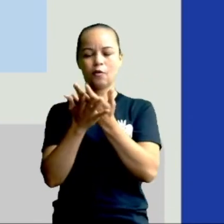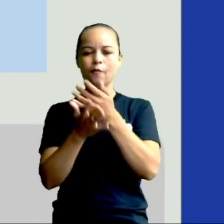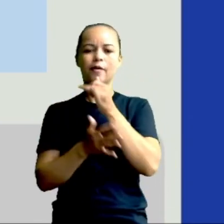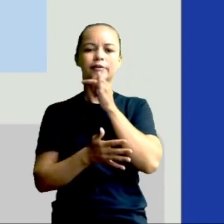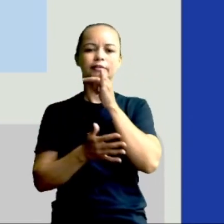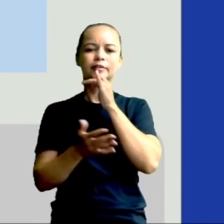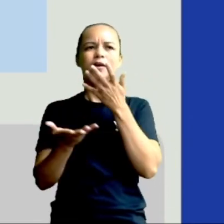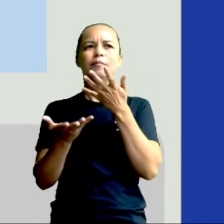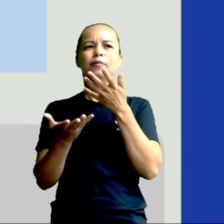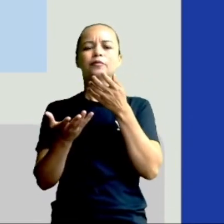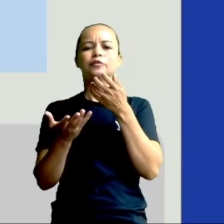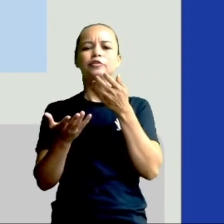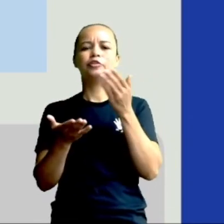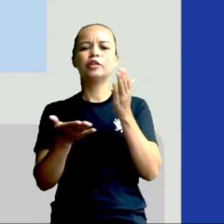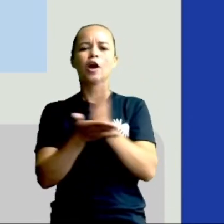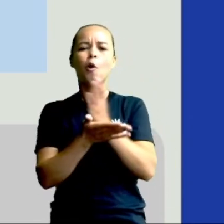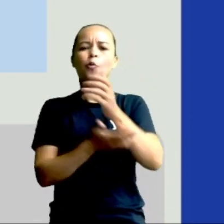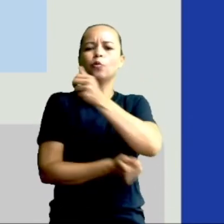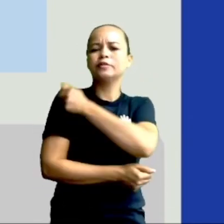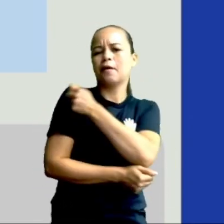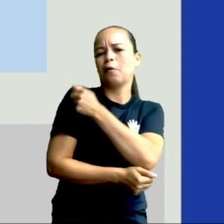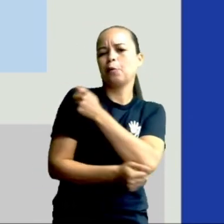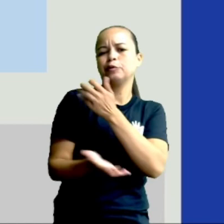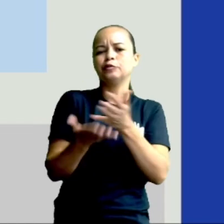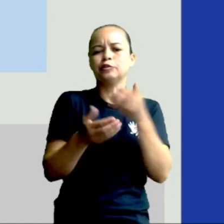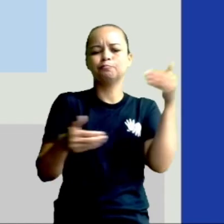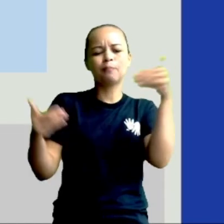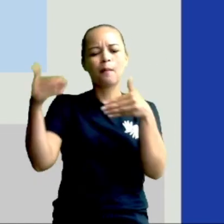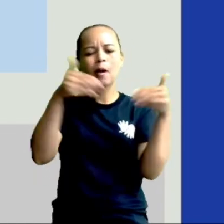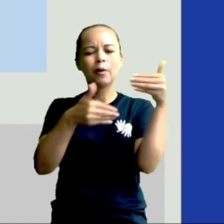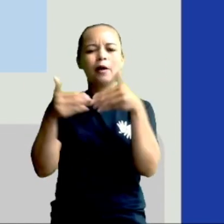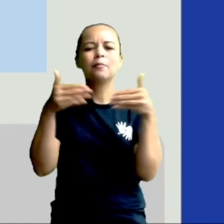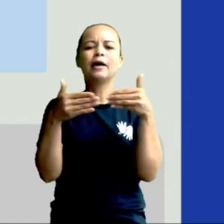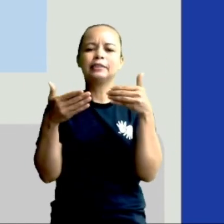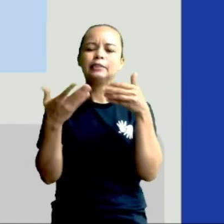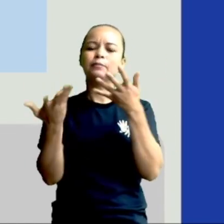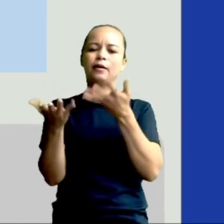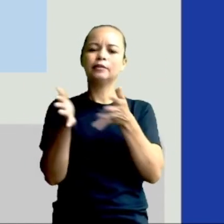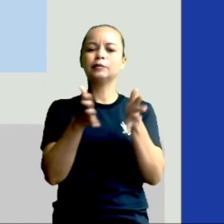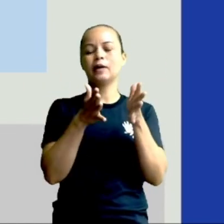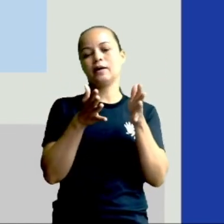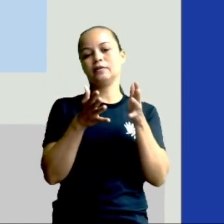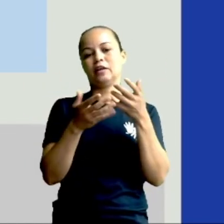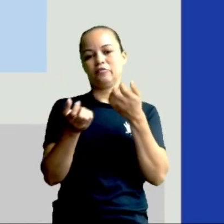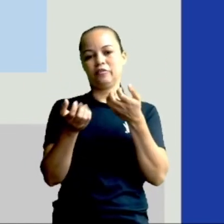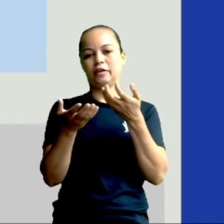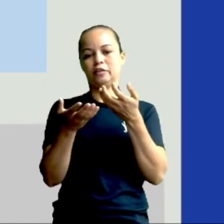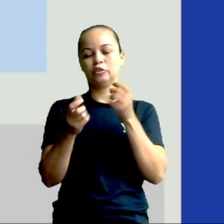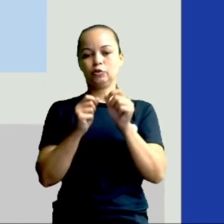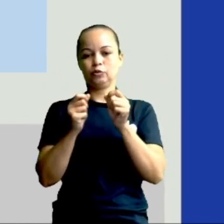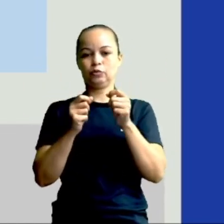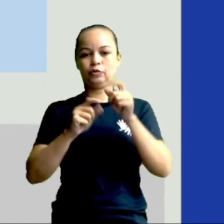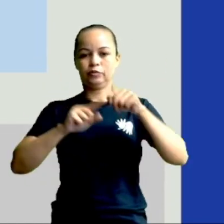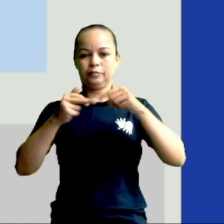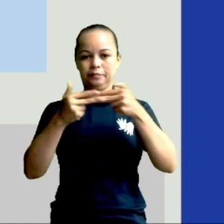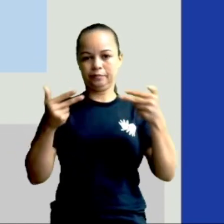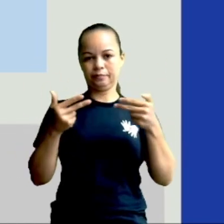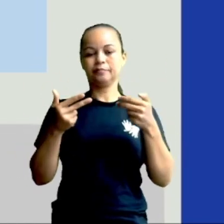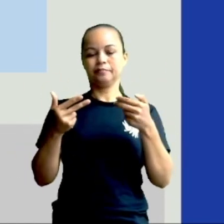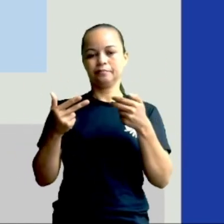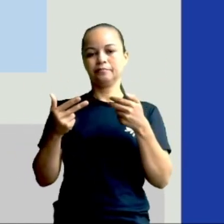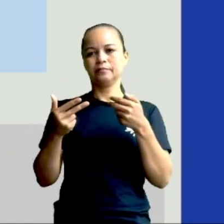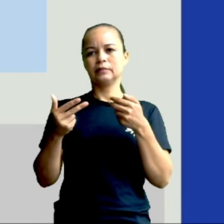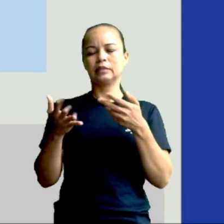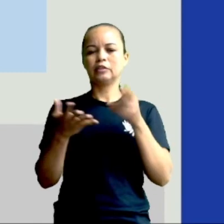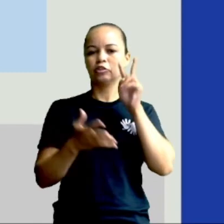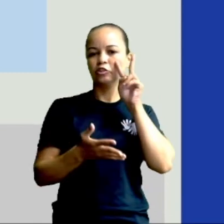estudantes que estavam realmente participando através dos aparelhos eletrônicos. E nós vimos